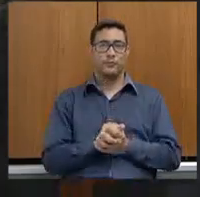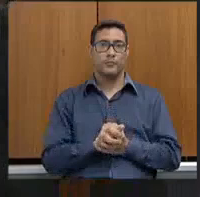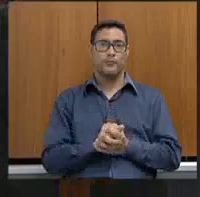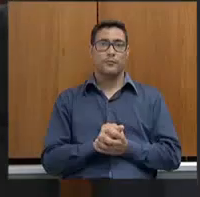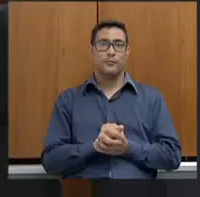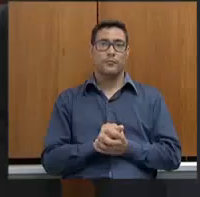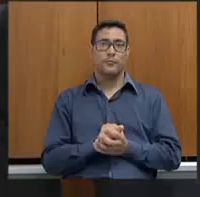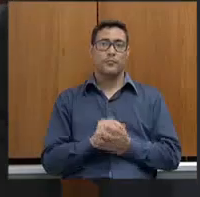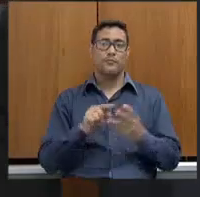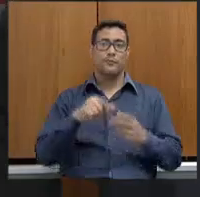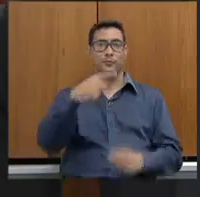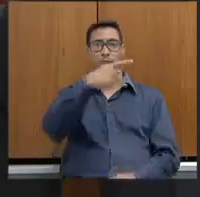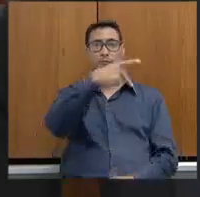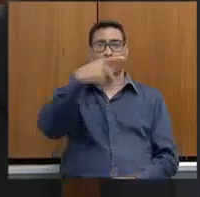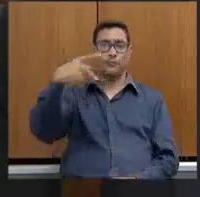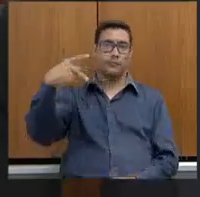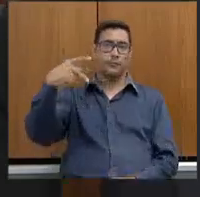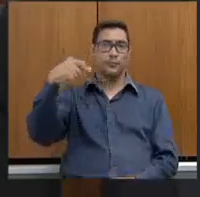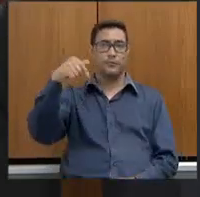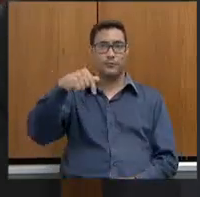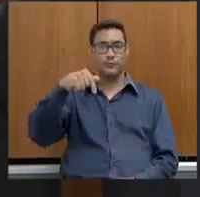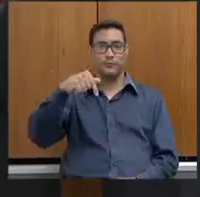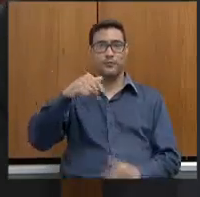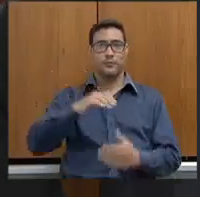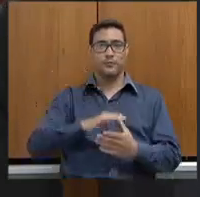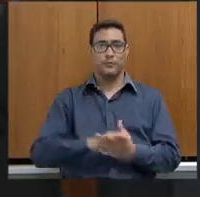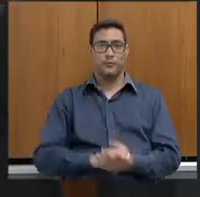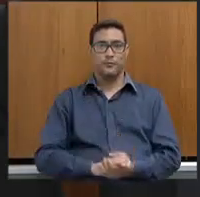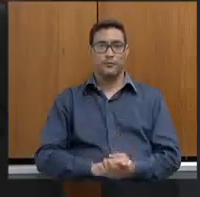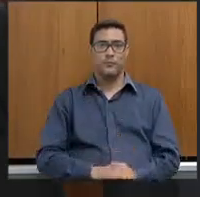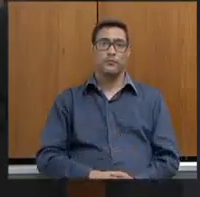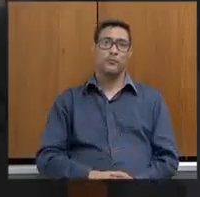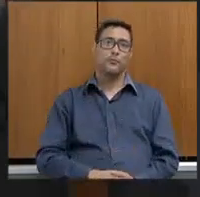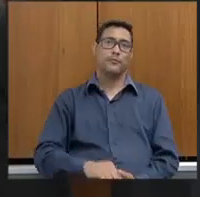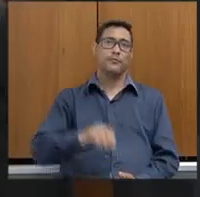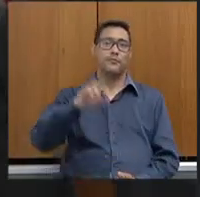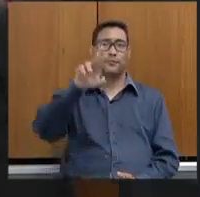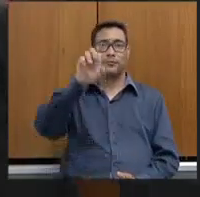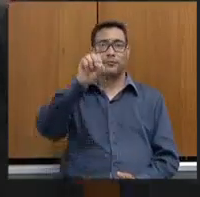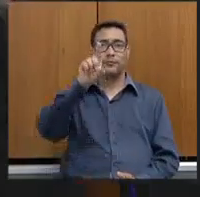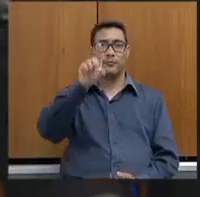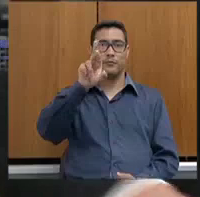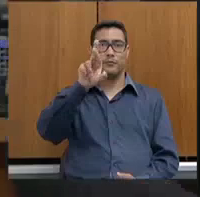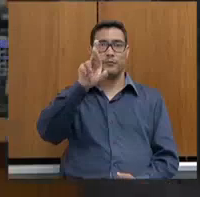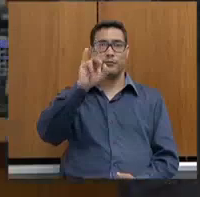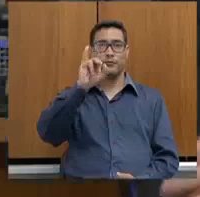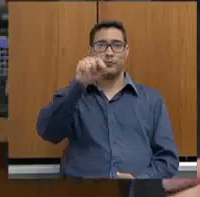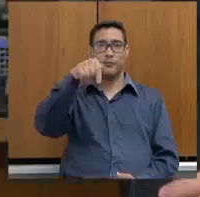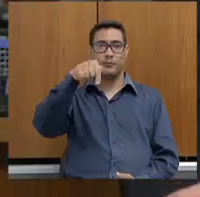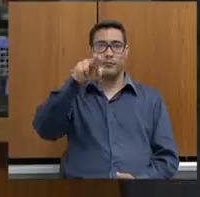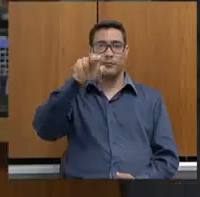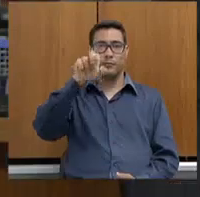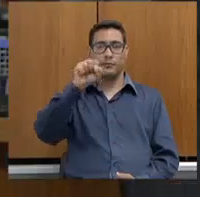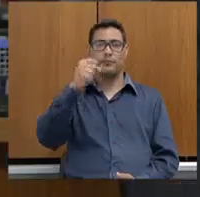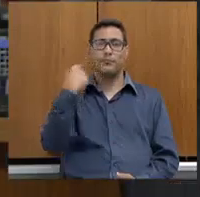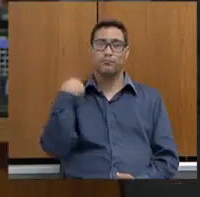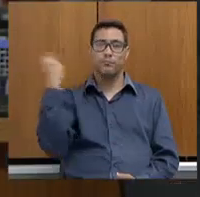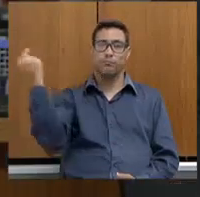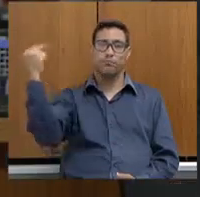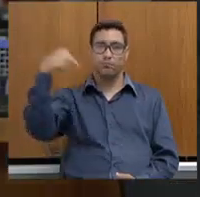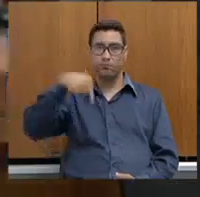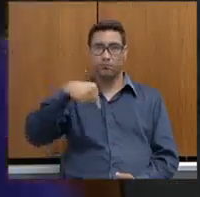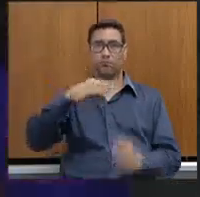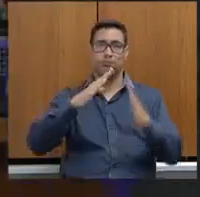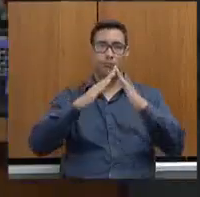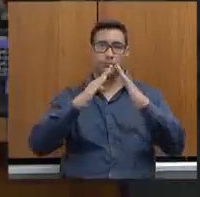presidente desta comissão, deputado Sargento Rodrigues, que desde que eu cheguei aqui na casa é o